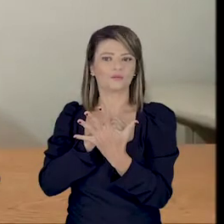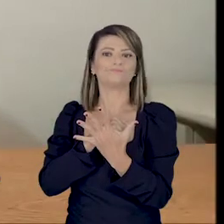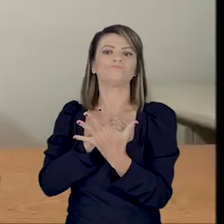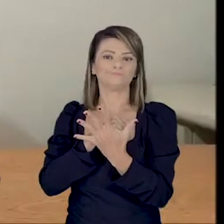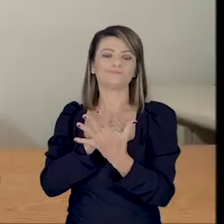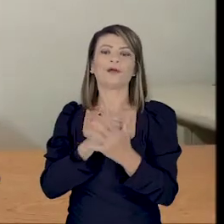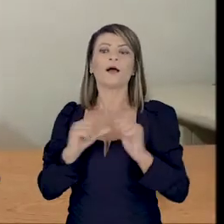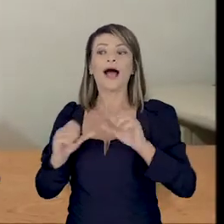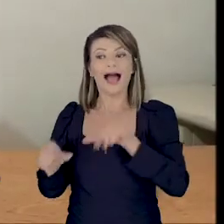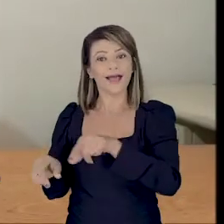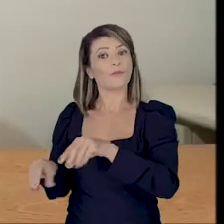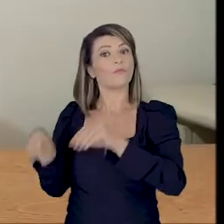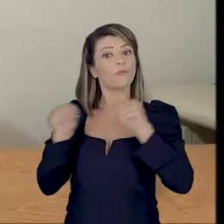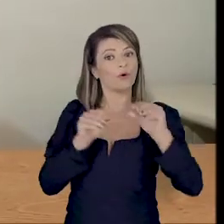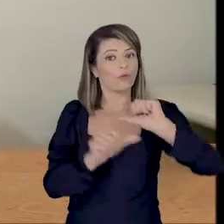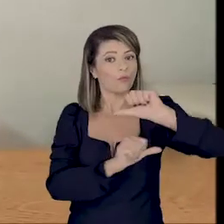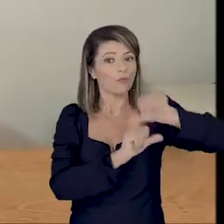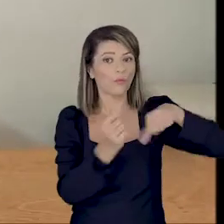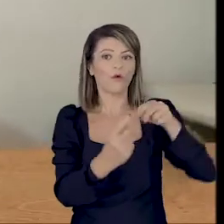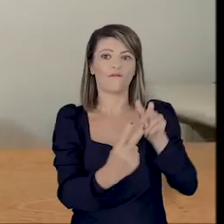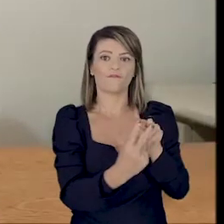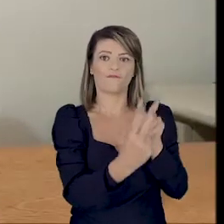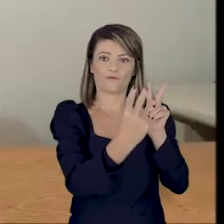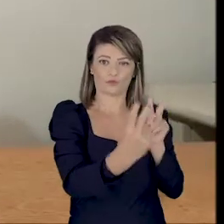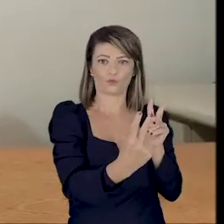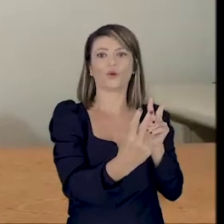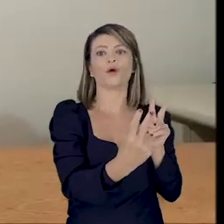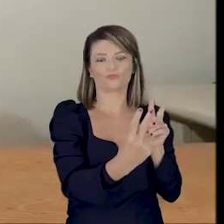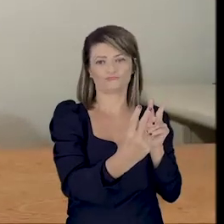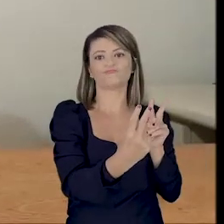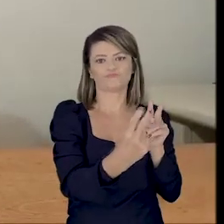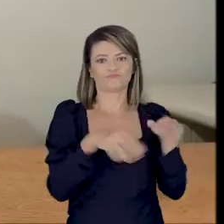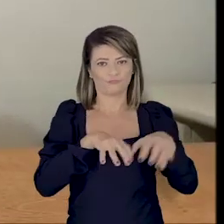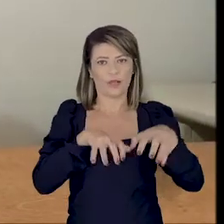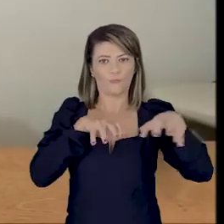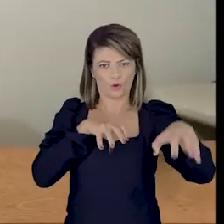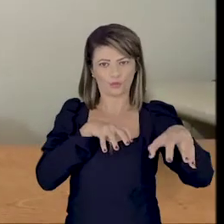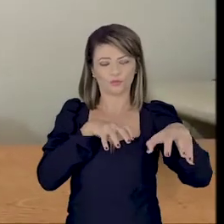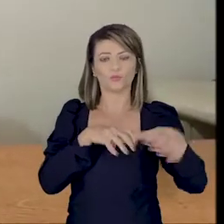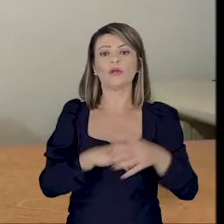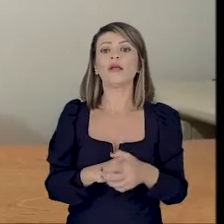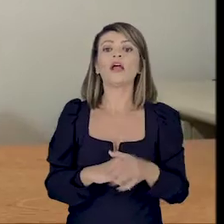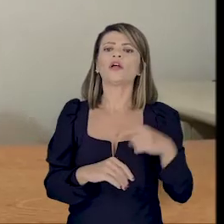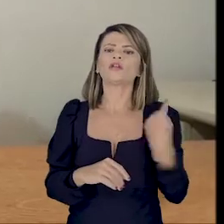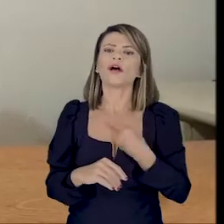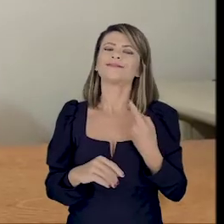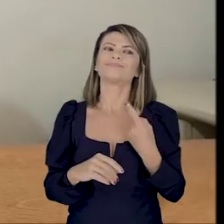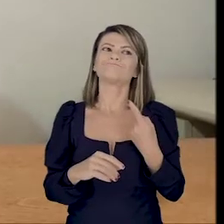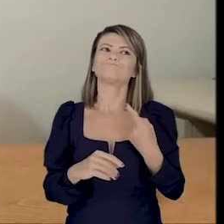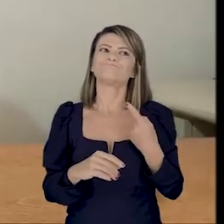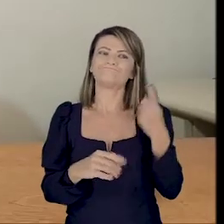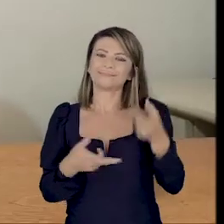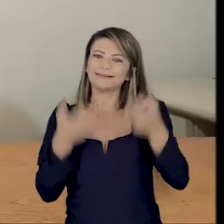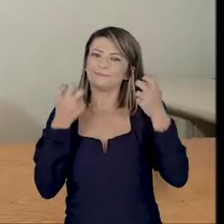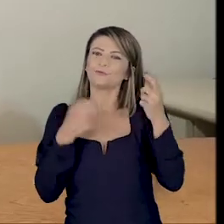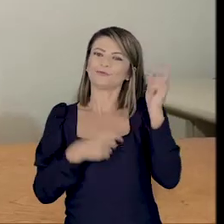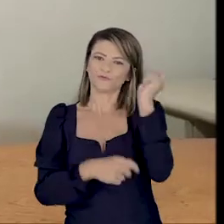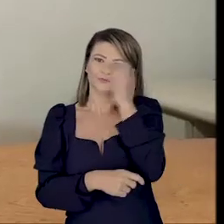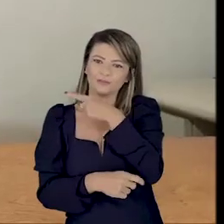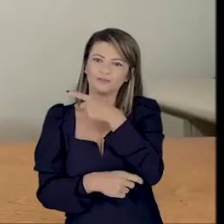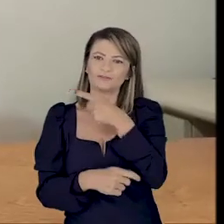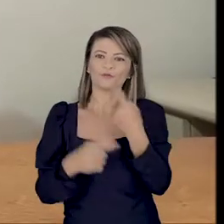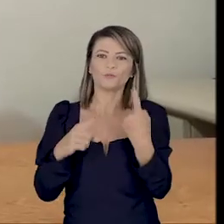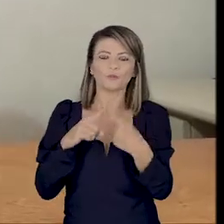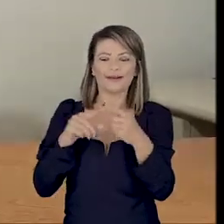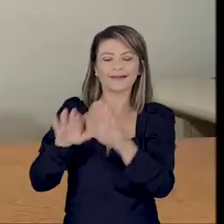transposição desses atendimentos para o atendimento online, para o atendimento remoto, a gente teve um pouco de dificuldade com as